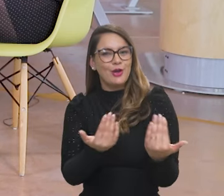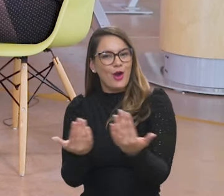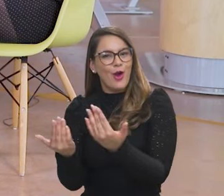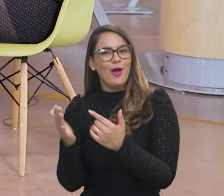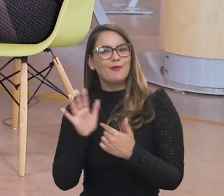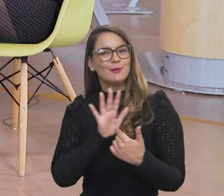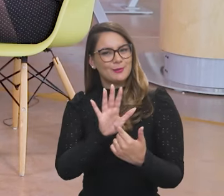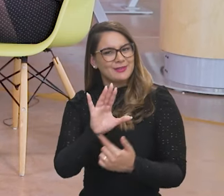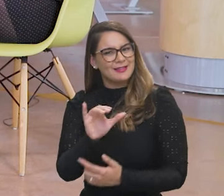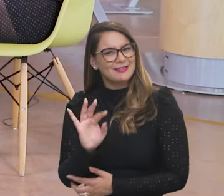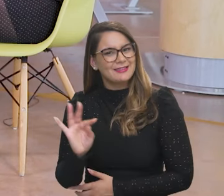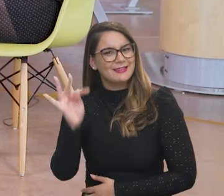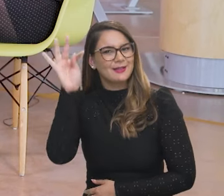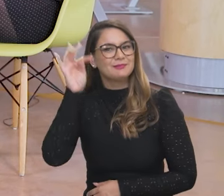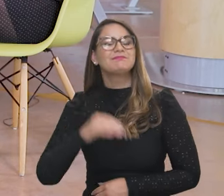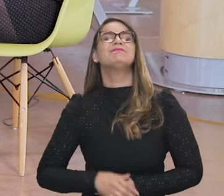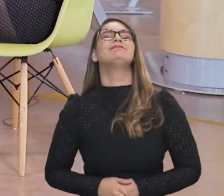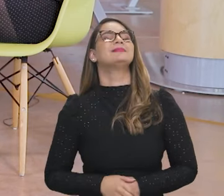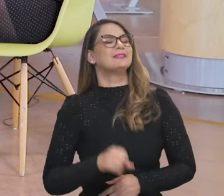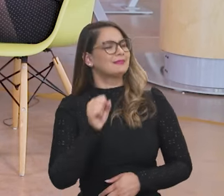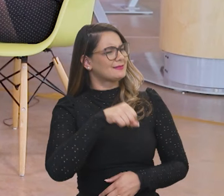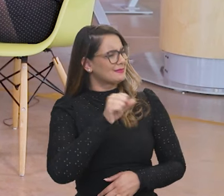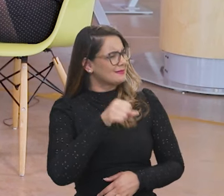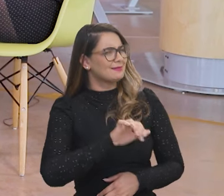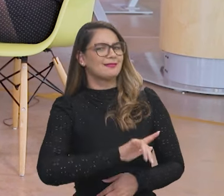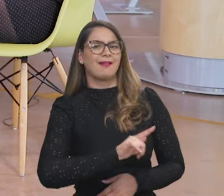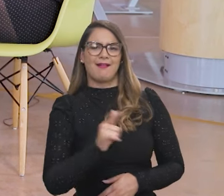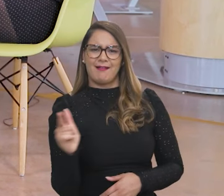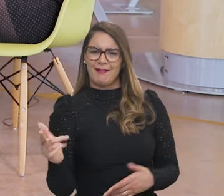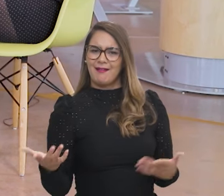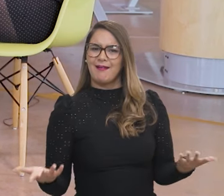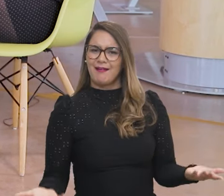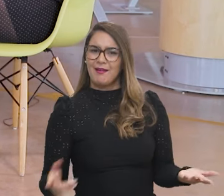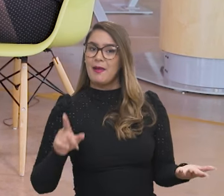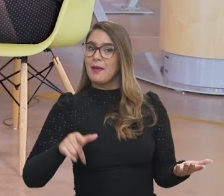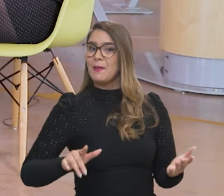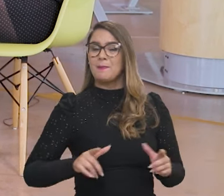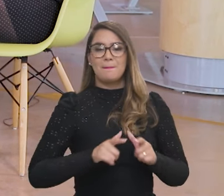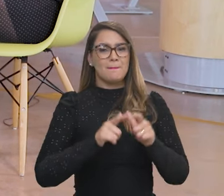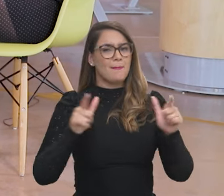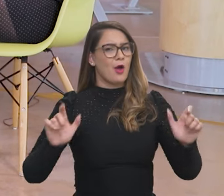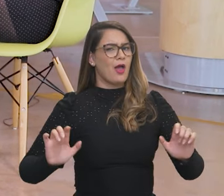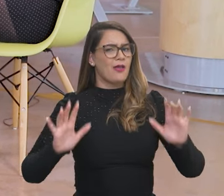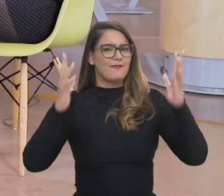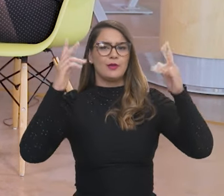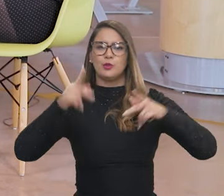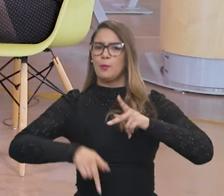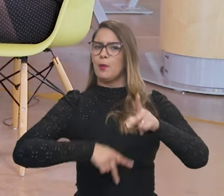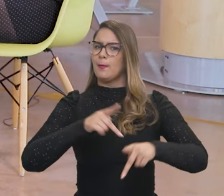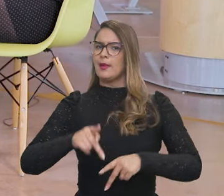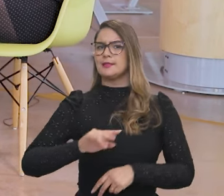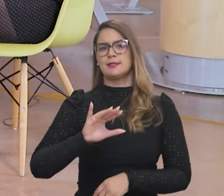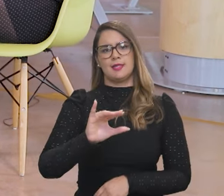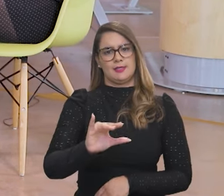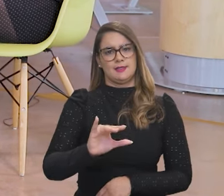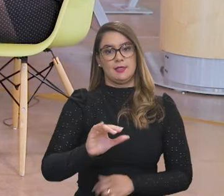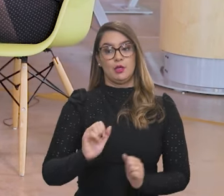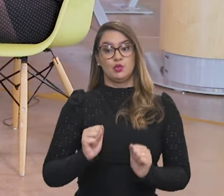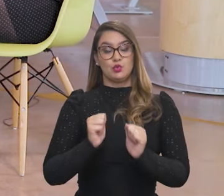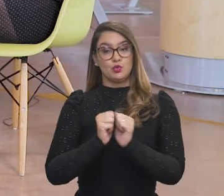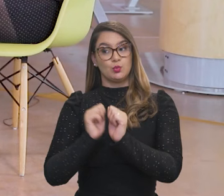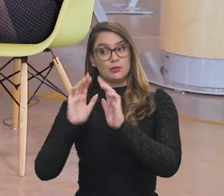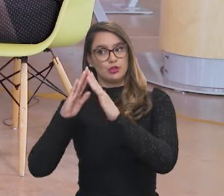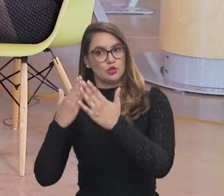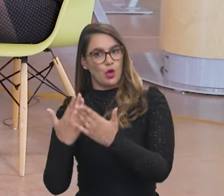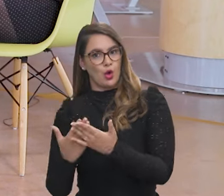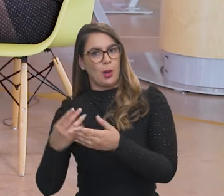da ciência e tecnologia? Ah, não tenho dúvida disso. Esse é o maior evento de popularização da ciência. Porque ele